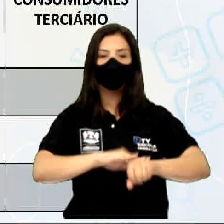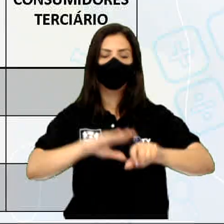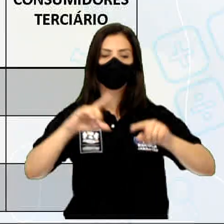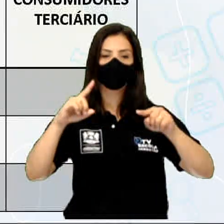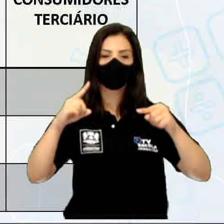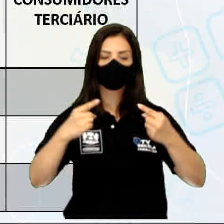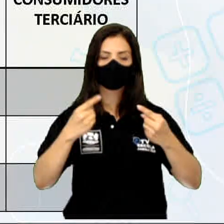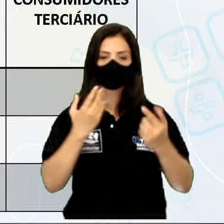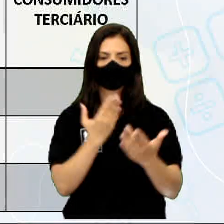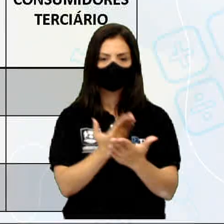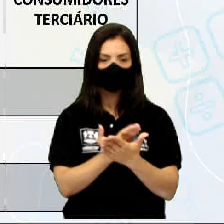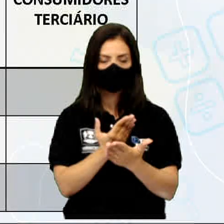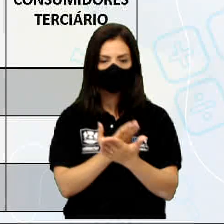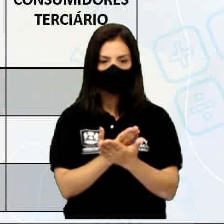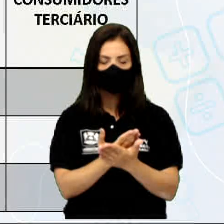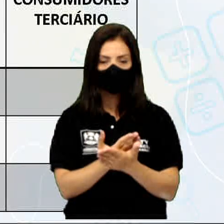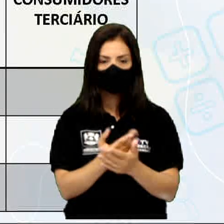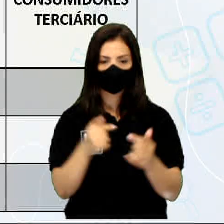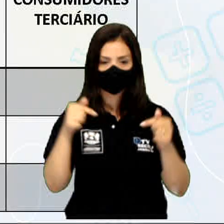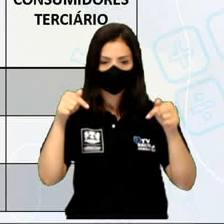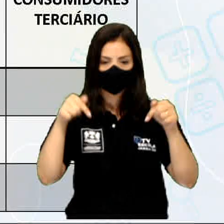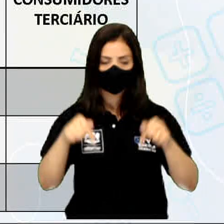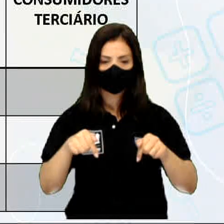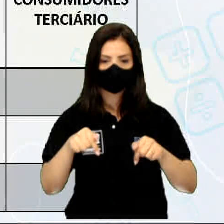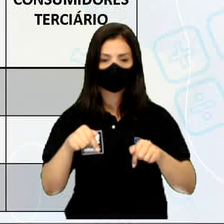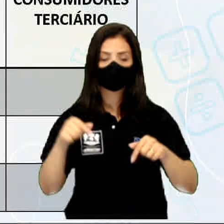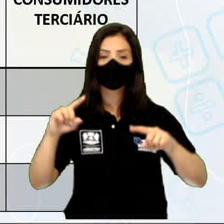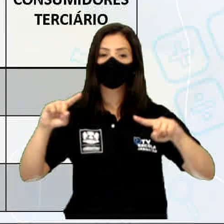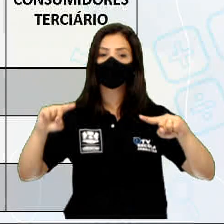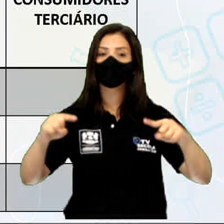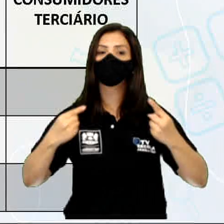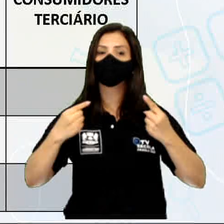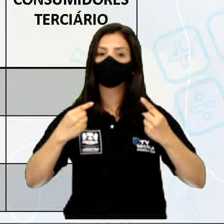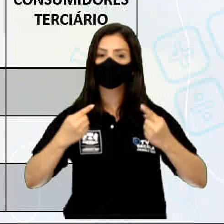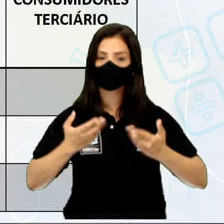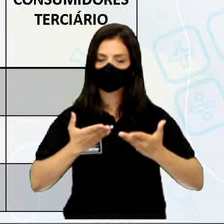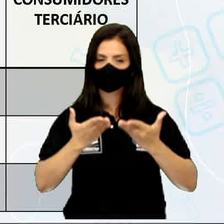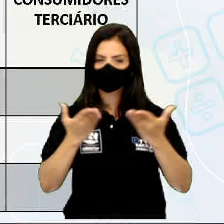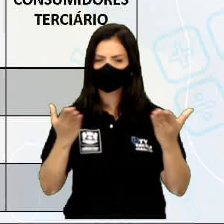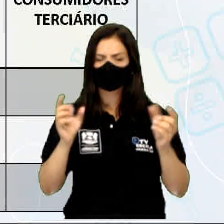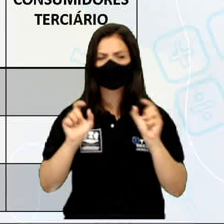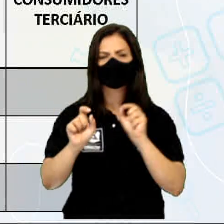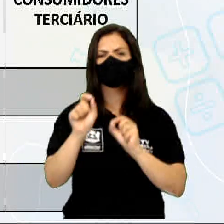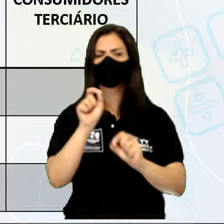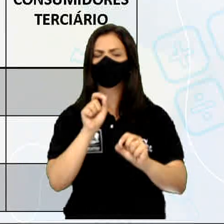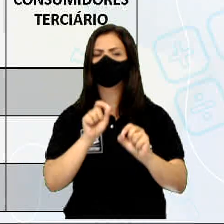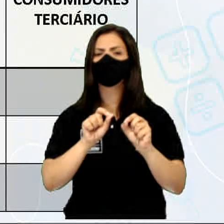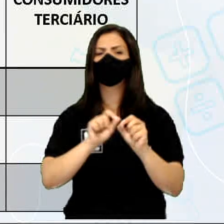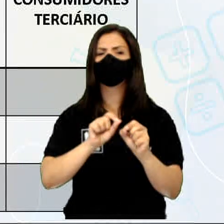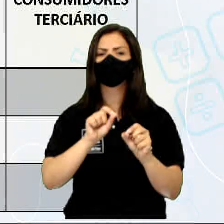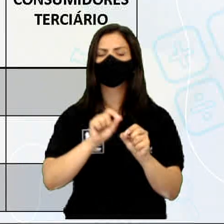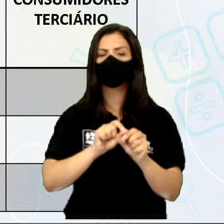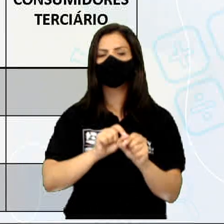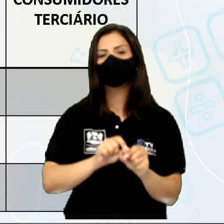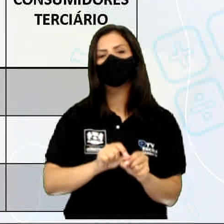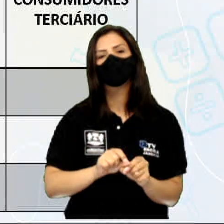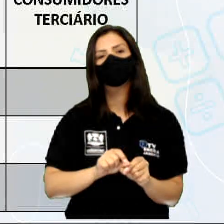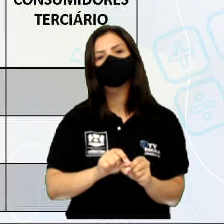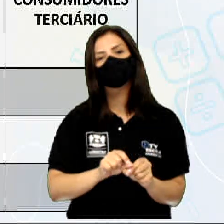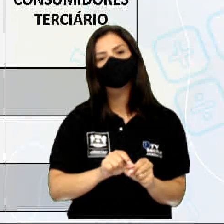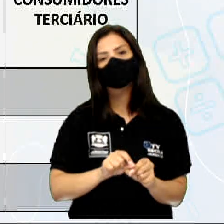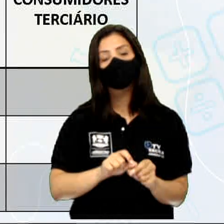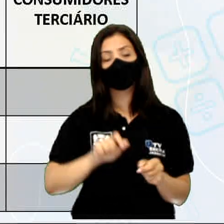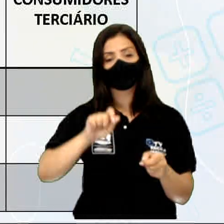Na aula de hoje, o desafio que eu colocaria para vocês é o seguinte. O que é que vocês vão fazer? Vocês vão